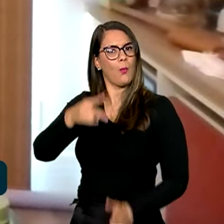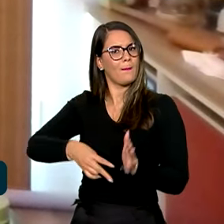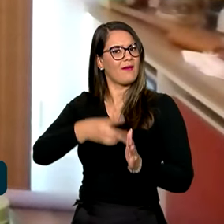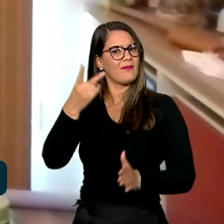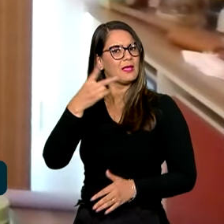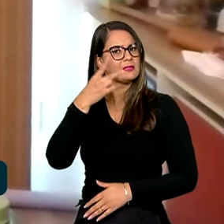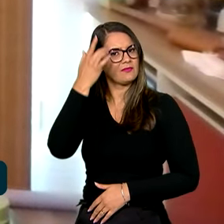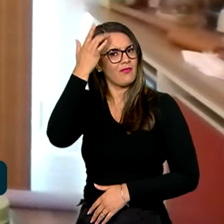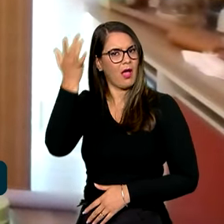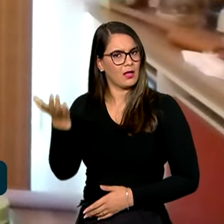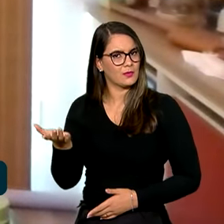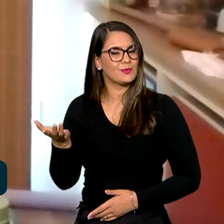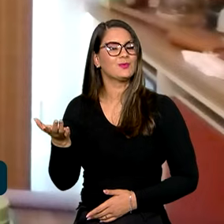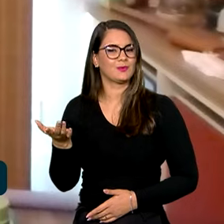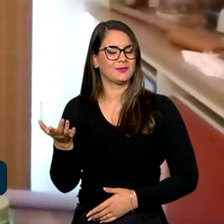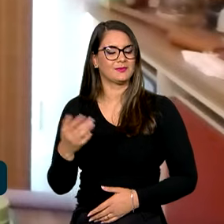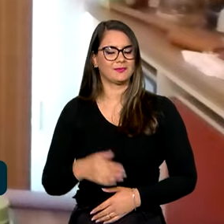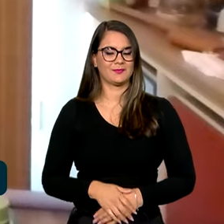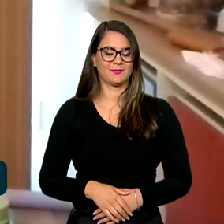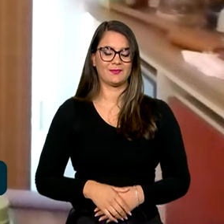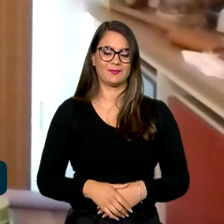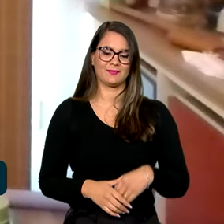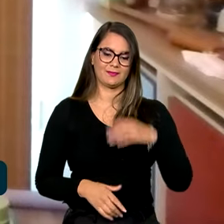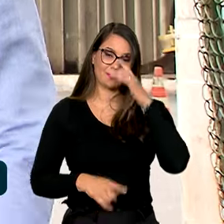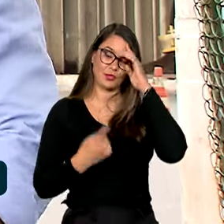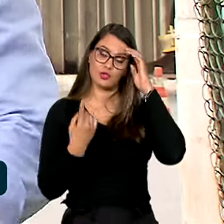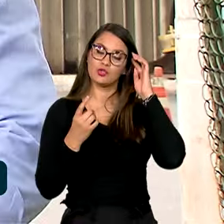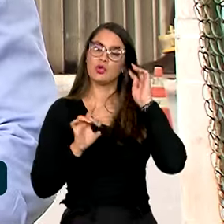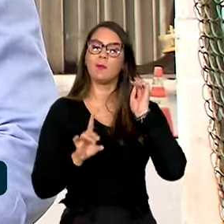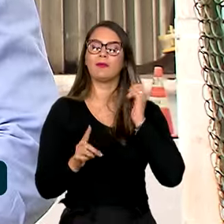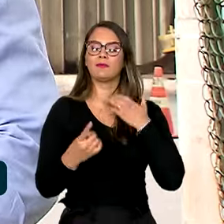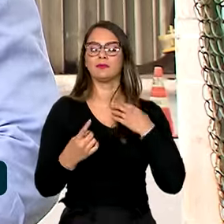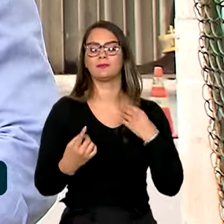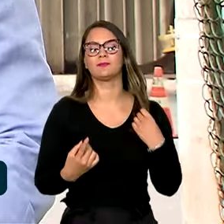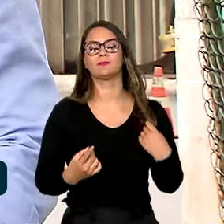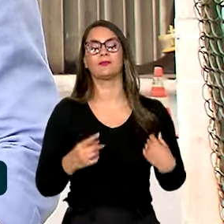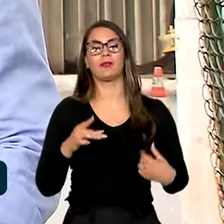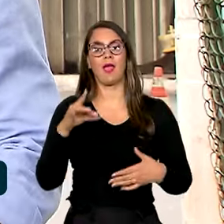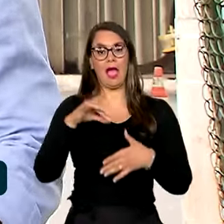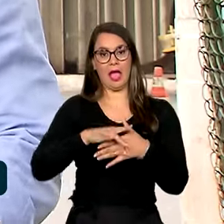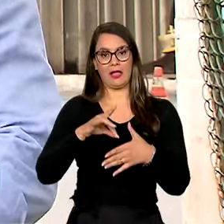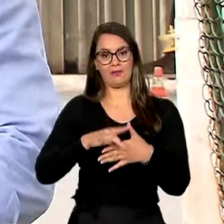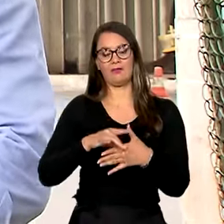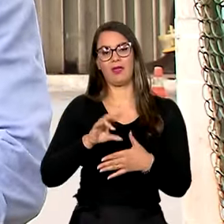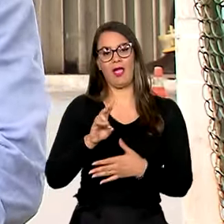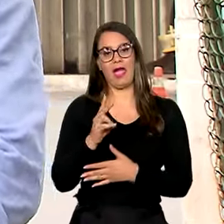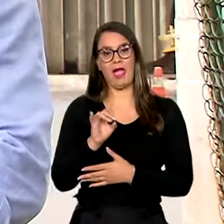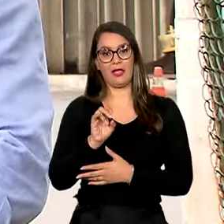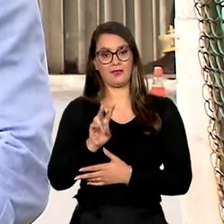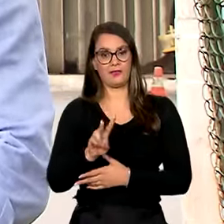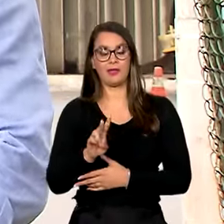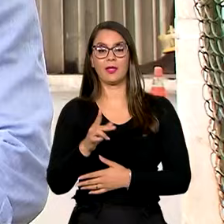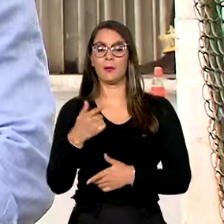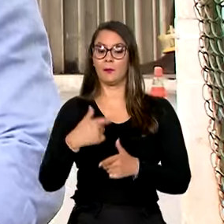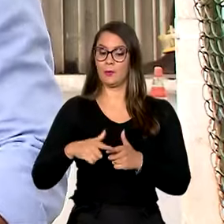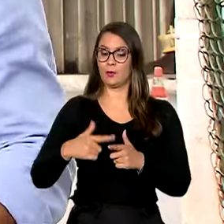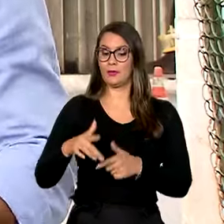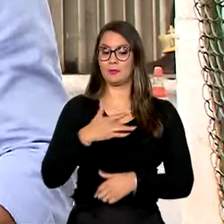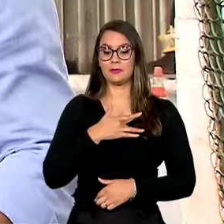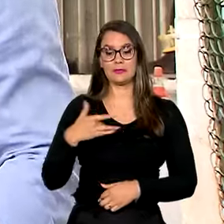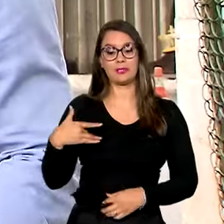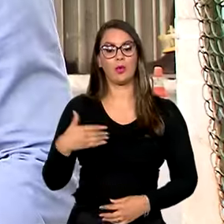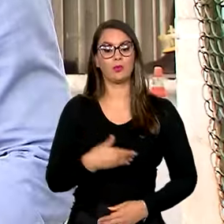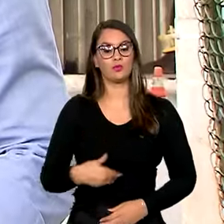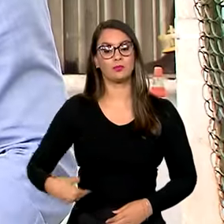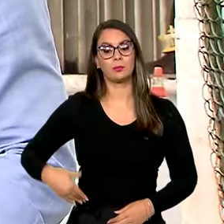fica muito mais fácil você tomar um medicamento uma vez ao dia. A eliminação do HIV AIDS como problema de saúde pública é uma